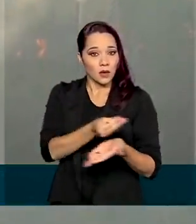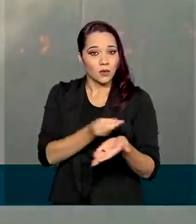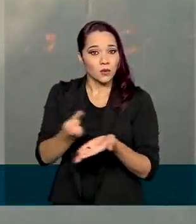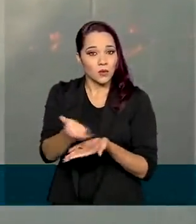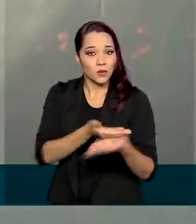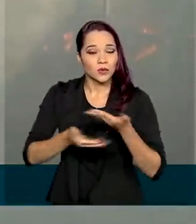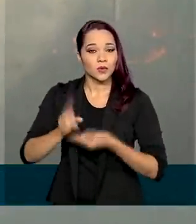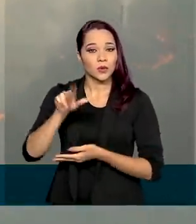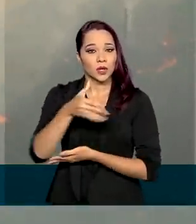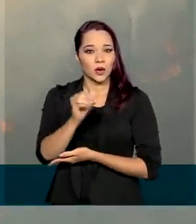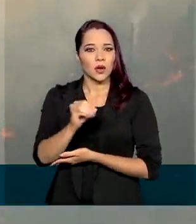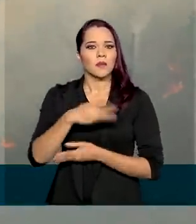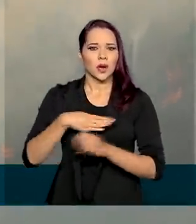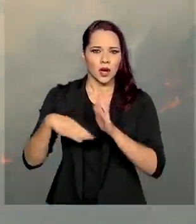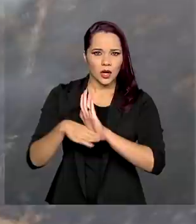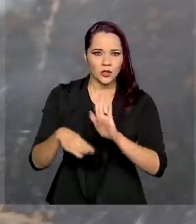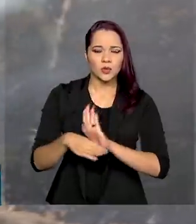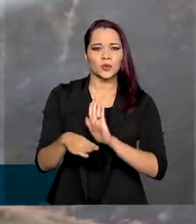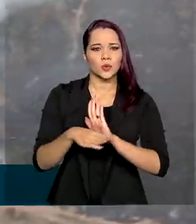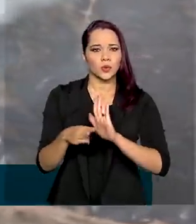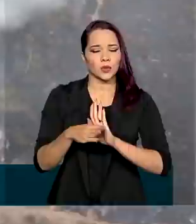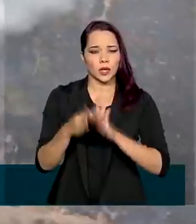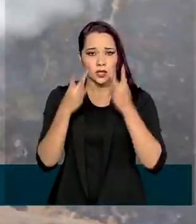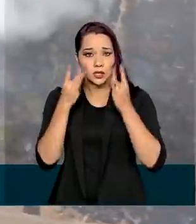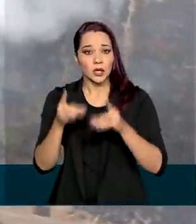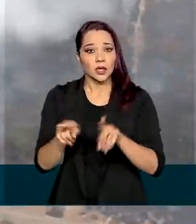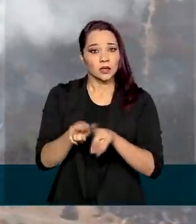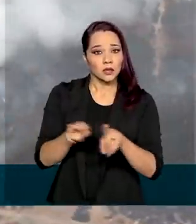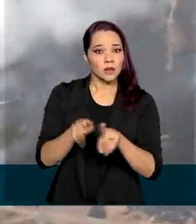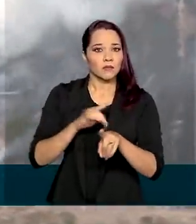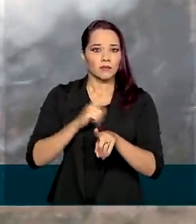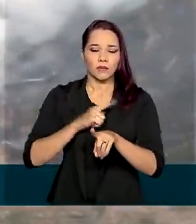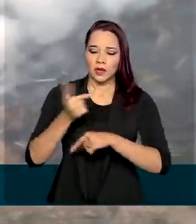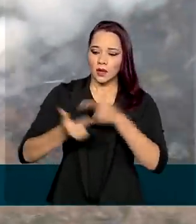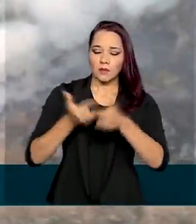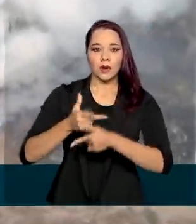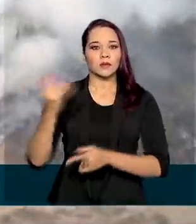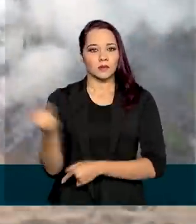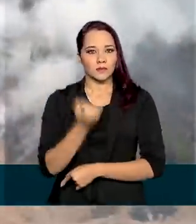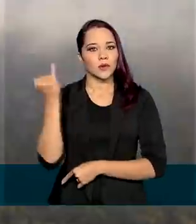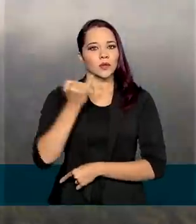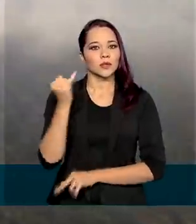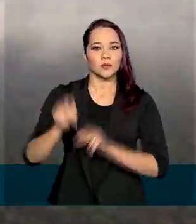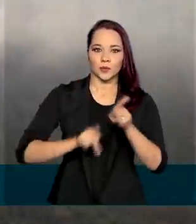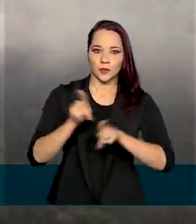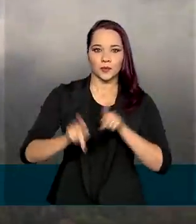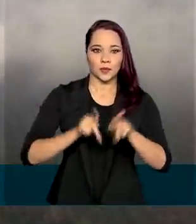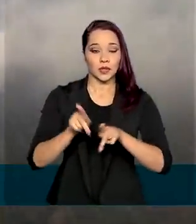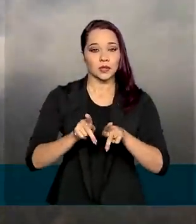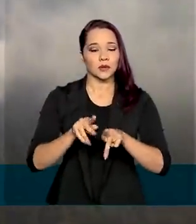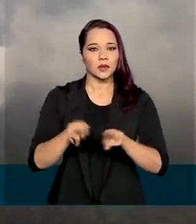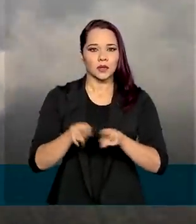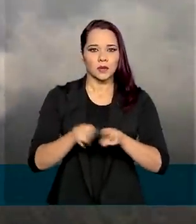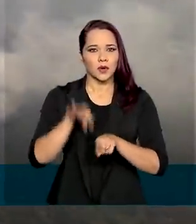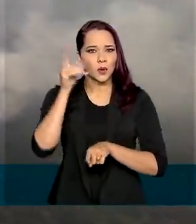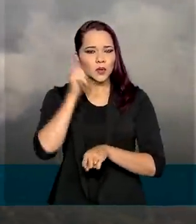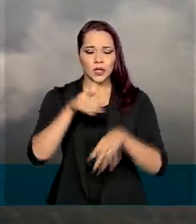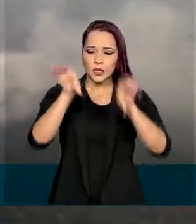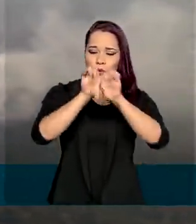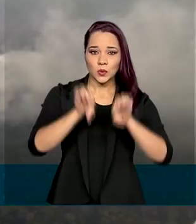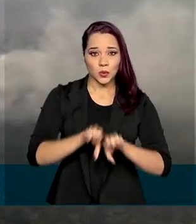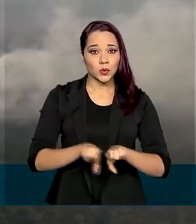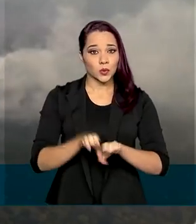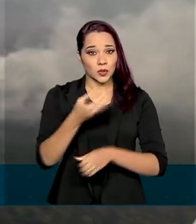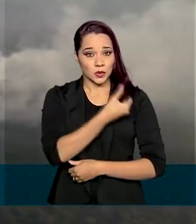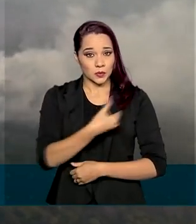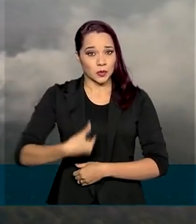para ações de socorro, assistência, restabelecimento de serviços essenciais à população e recuperação de infraestruturas